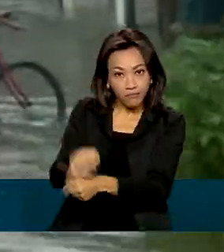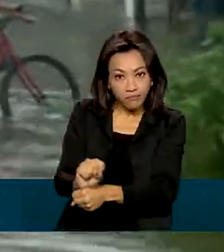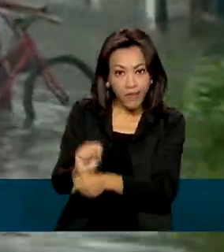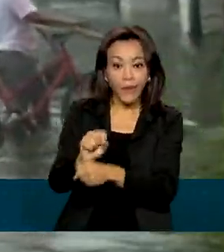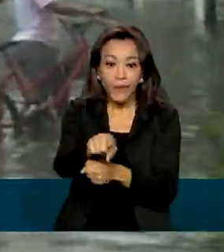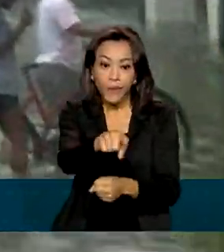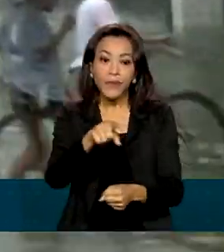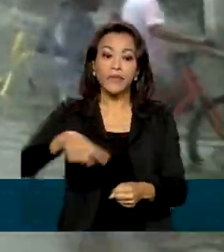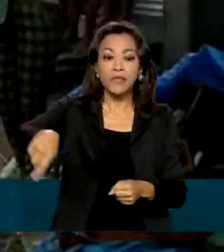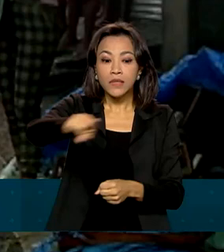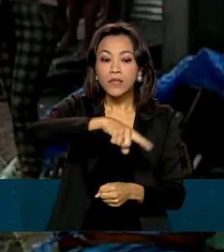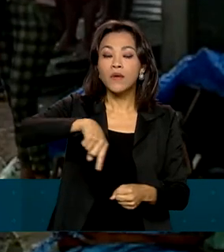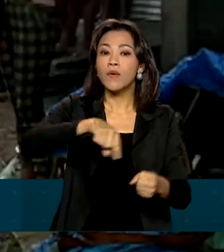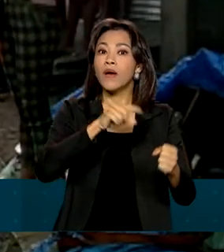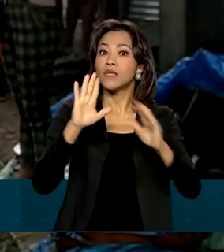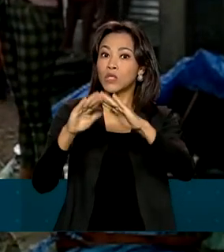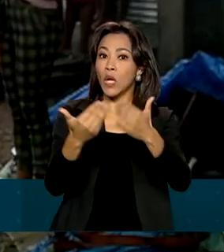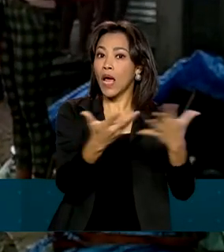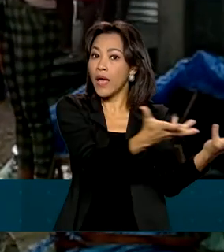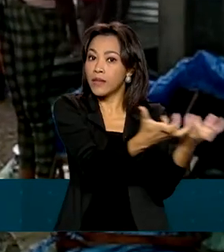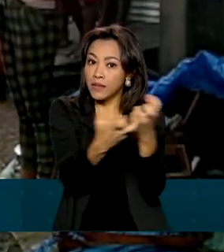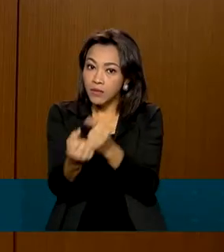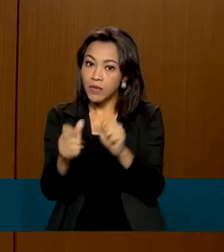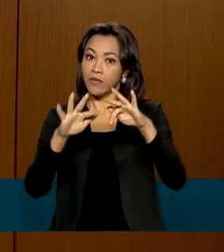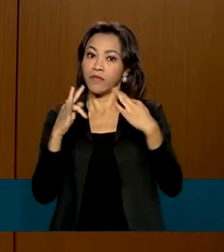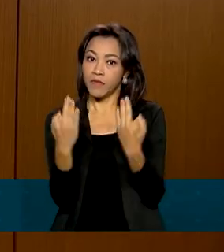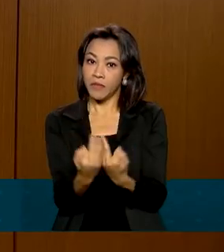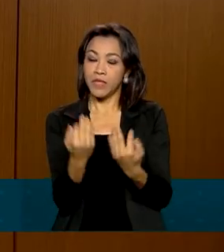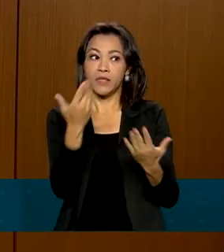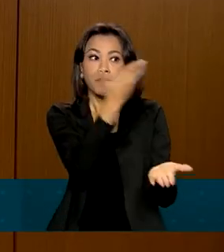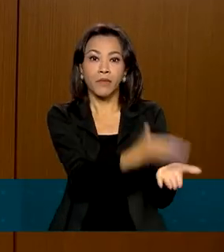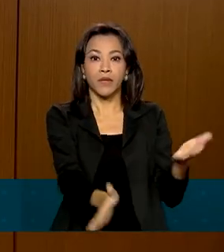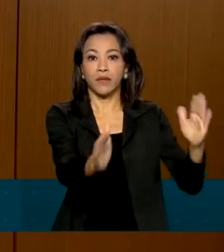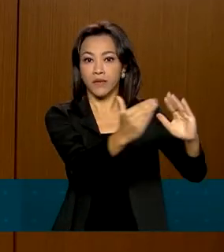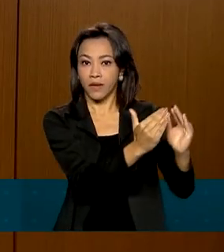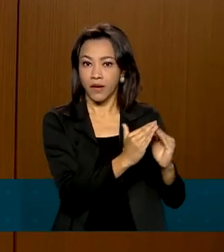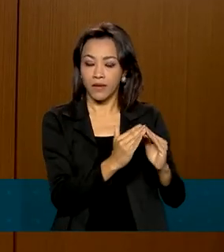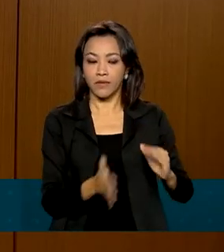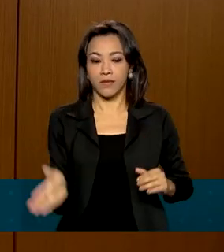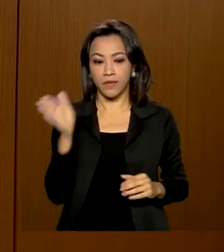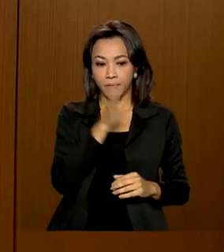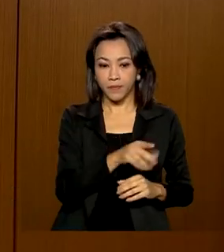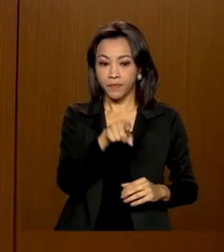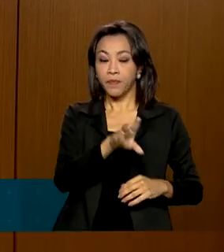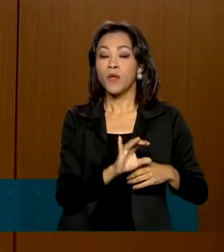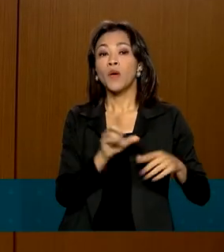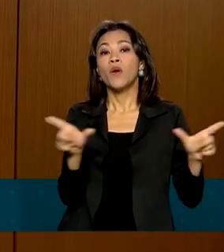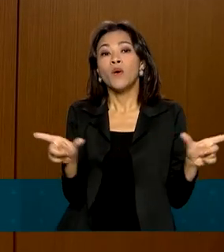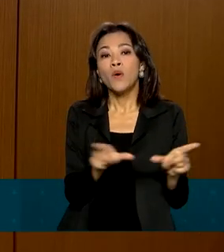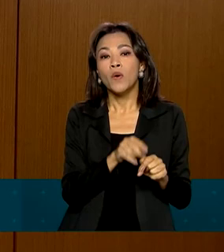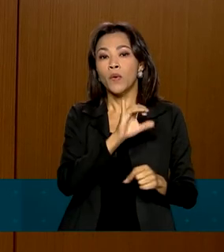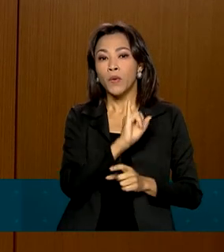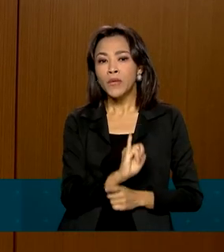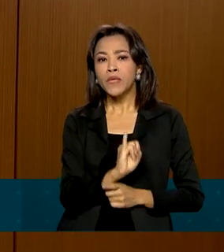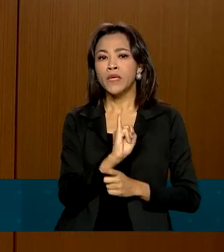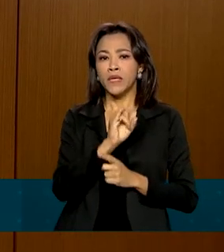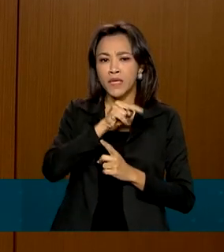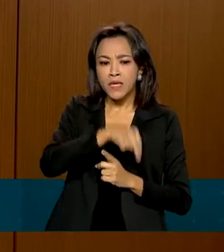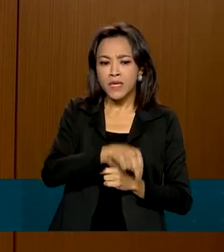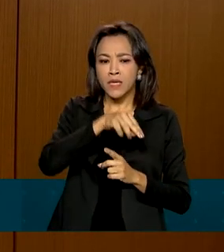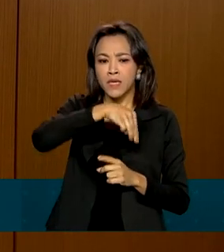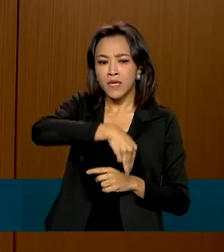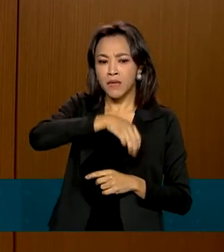da cidade estão recebendo famílias desabrigadas. O IMET, Instituto Nacional de Meteorologia, emitiu alerta